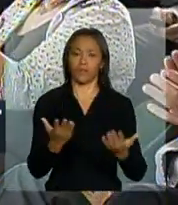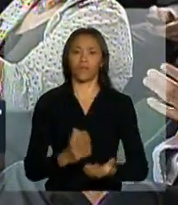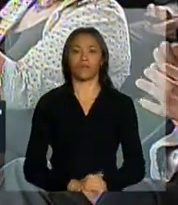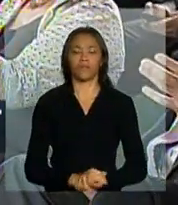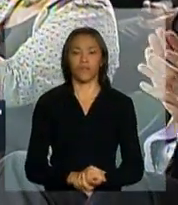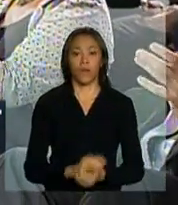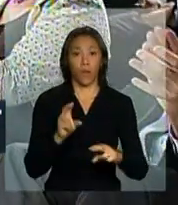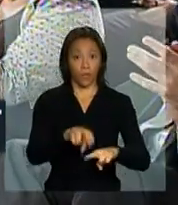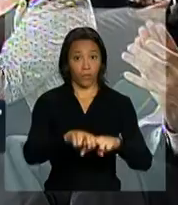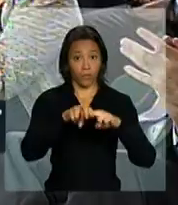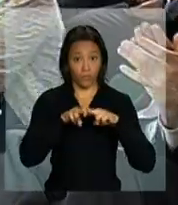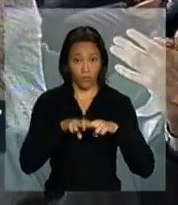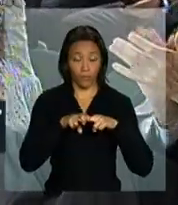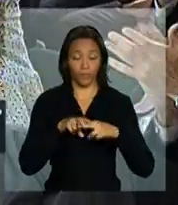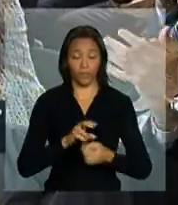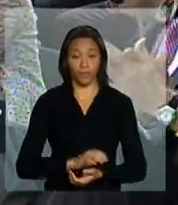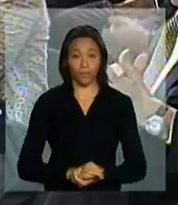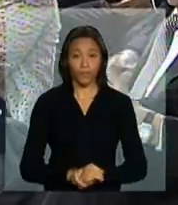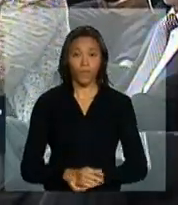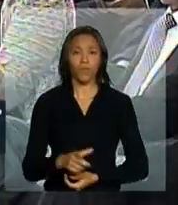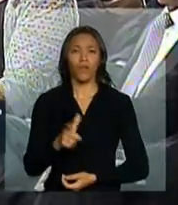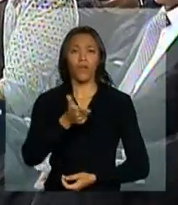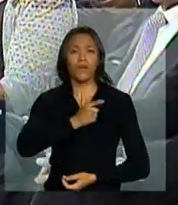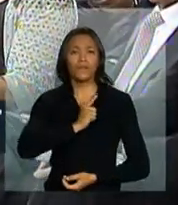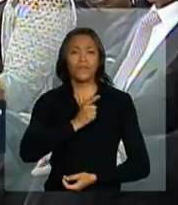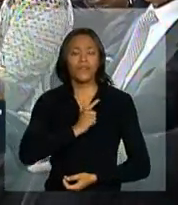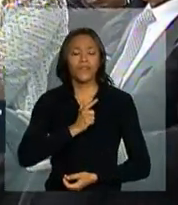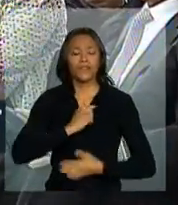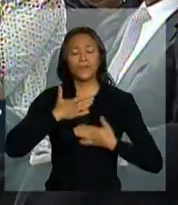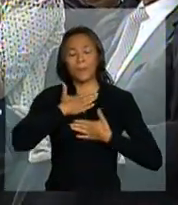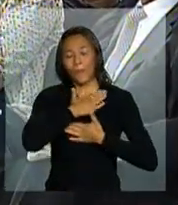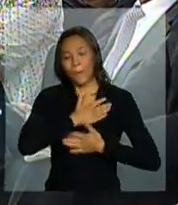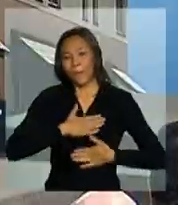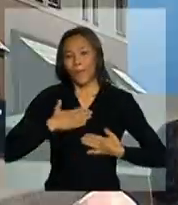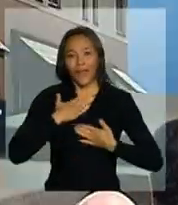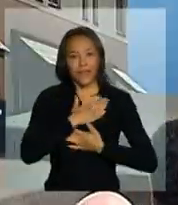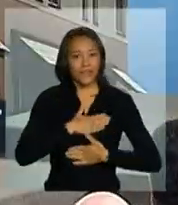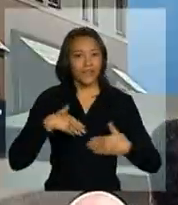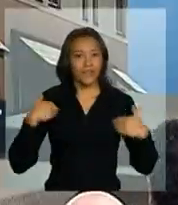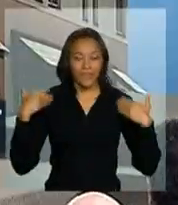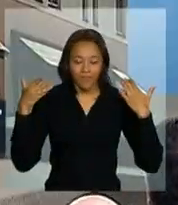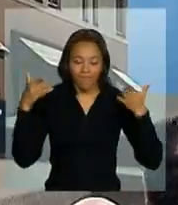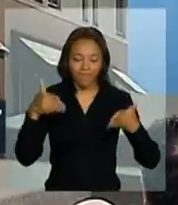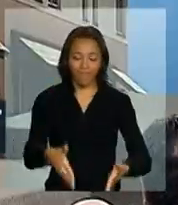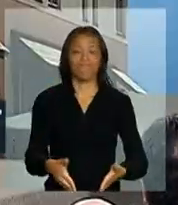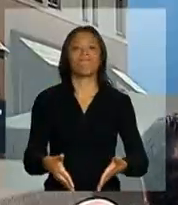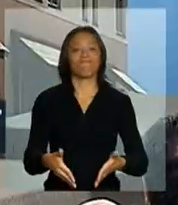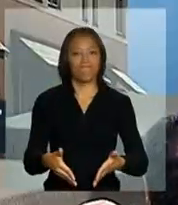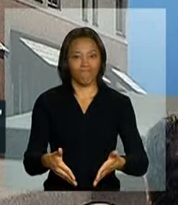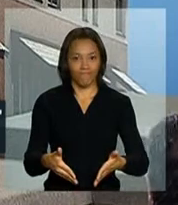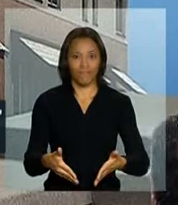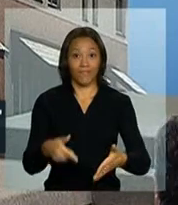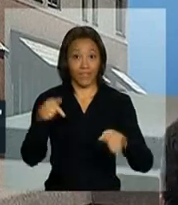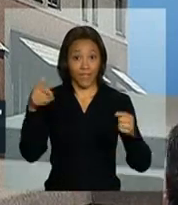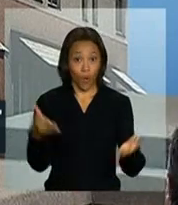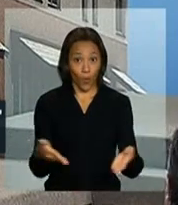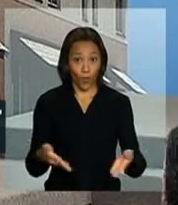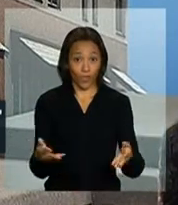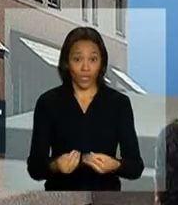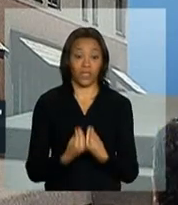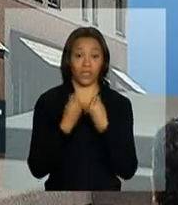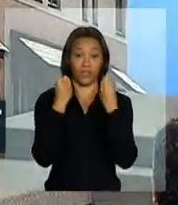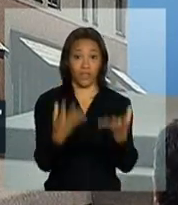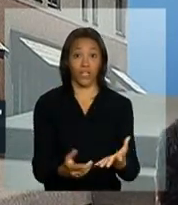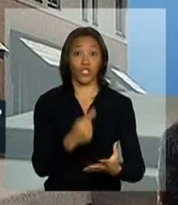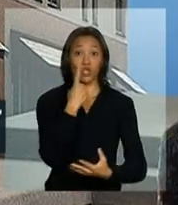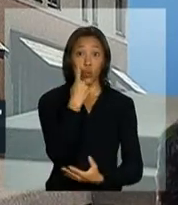Por isso, eu tenho um imenso prazer de estar aqui participando dessa entrega de um